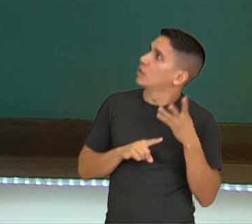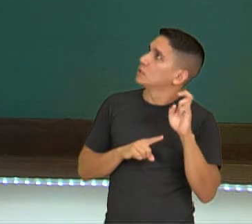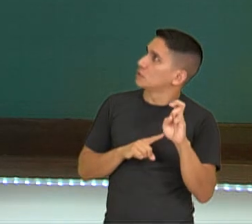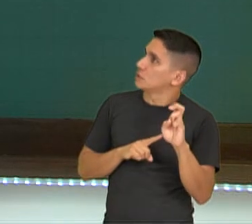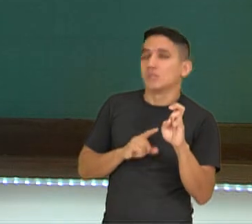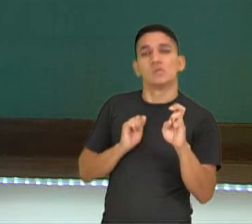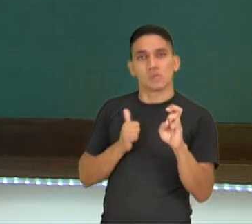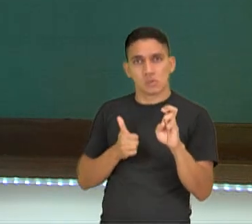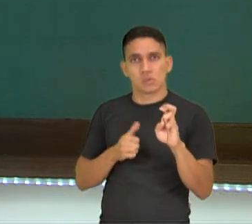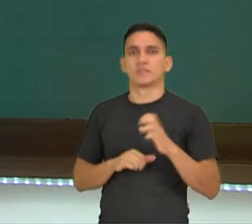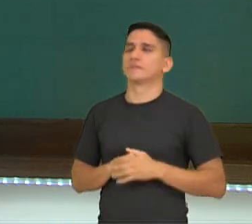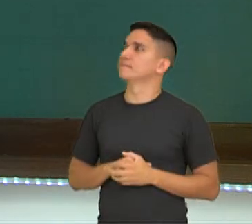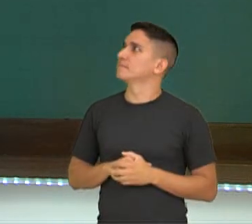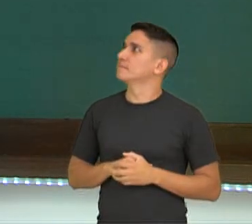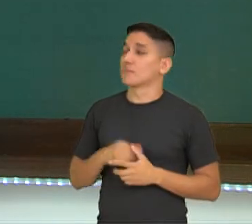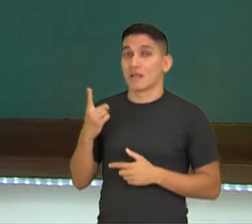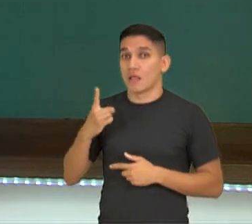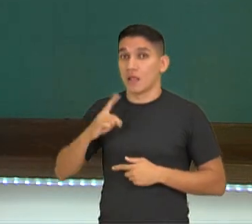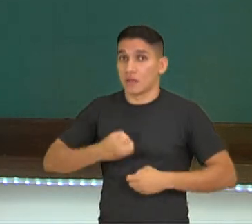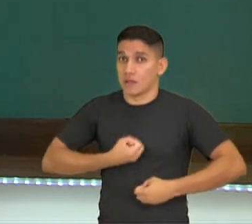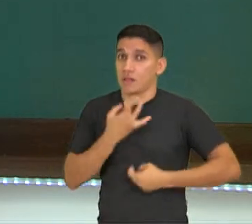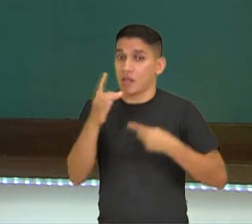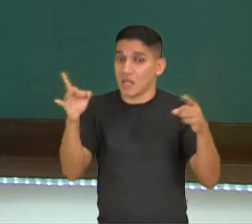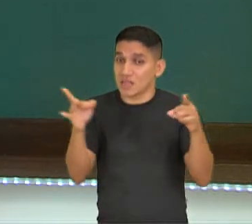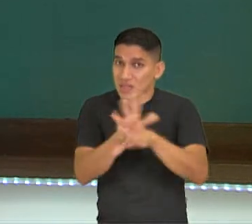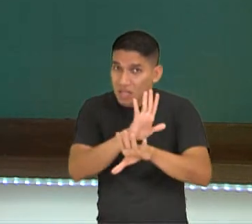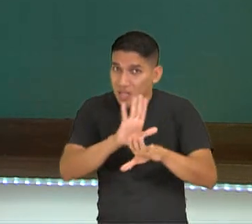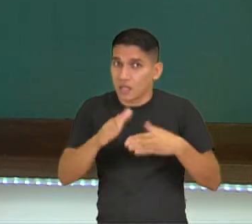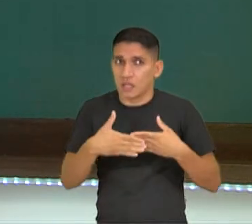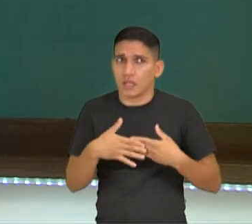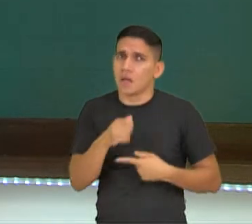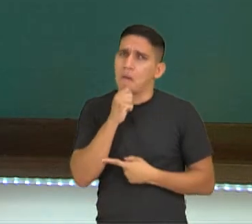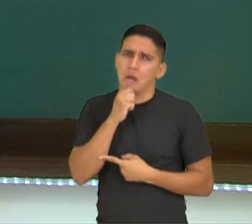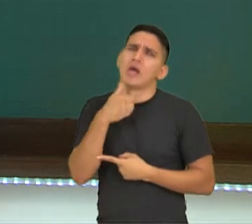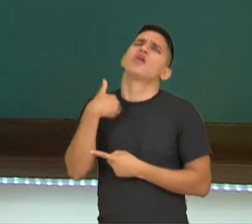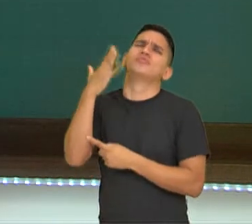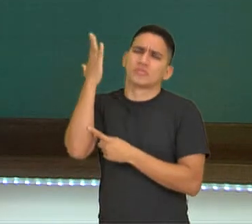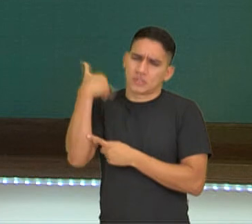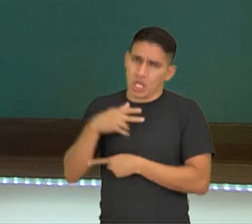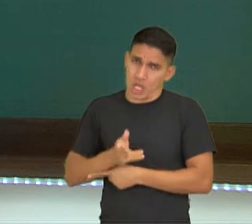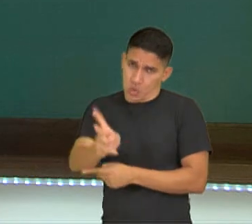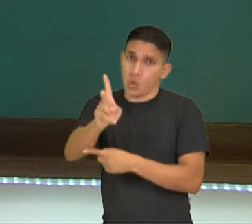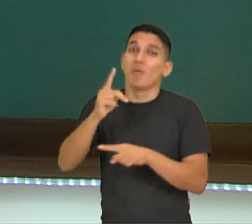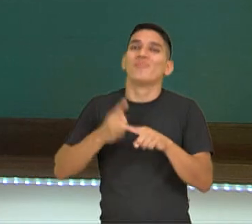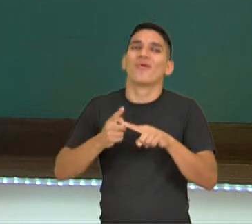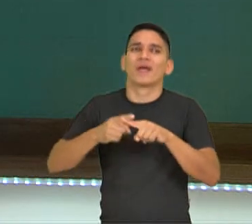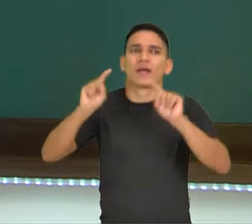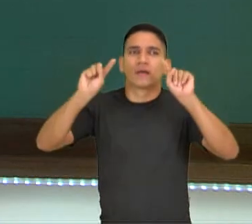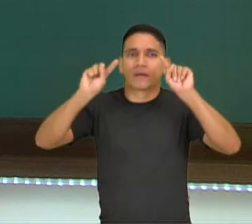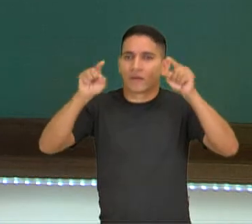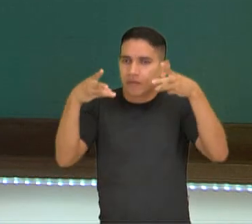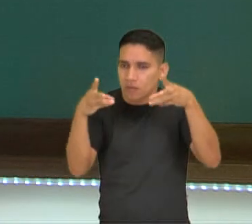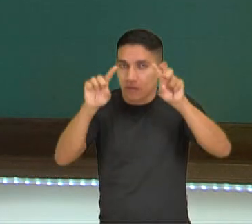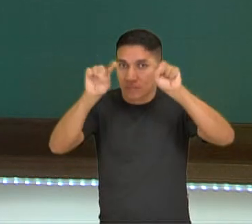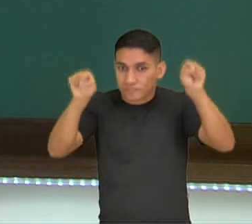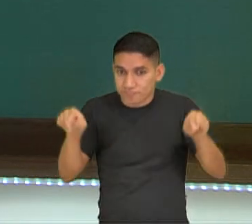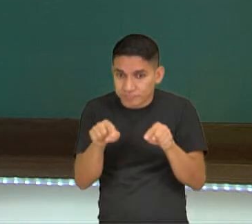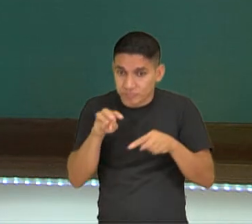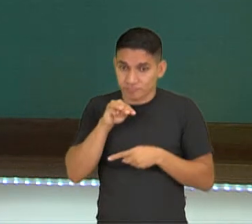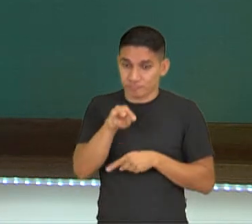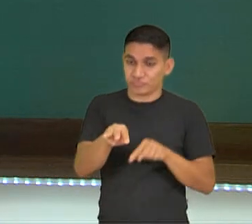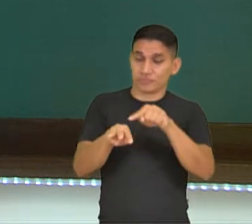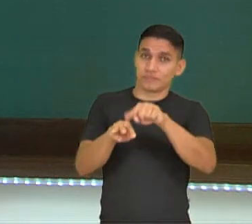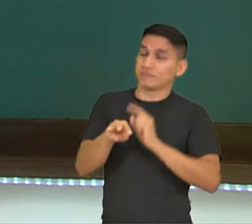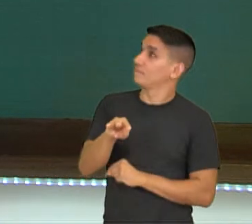quatro, cinco. O poema terminou? Eu sei que o poema não terminou. Por quê? Porque nós temos as reticências aqui.